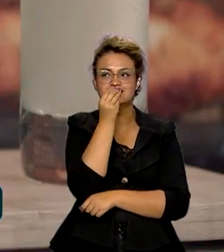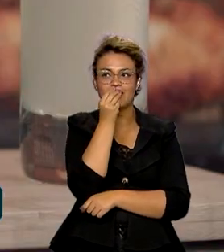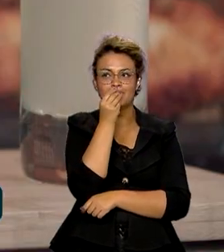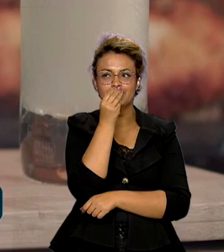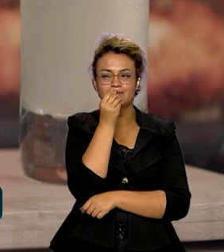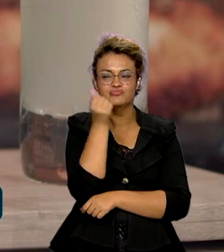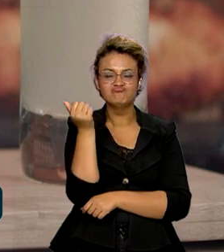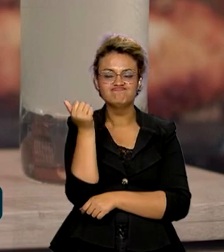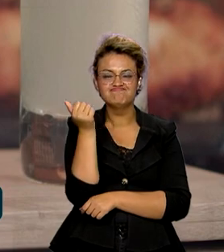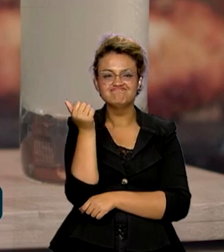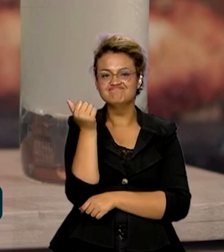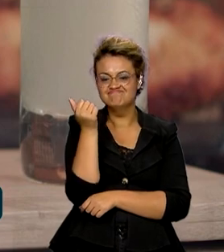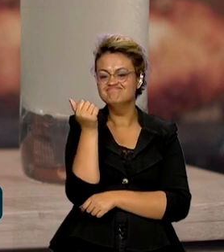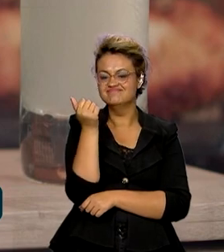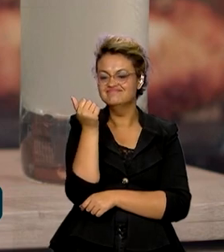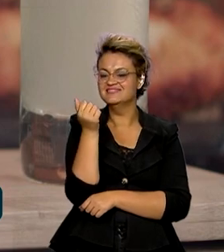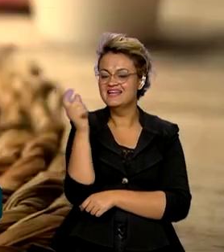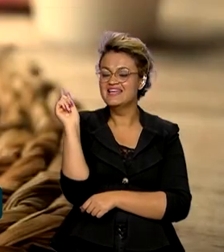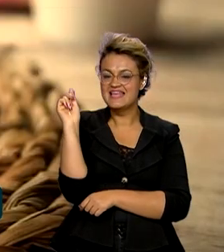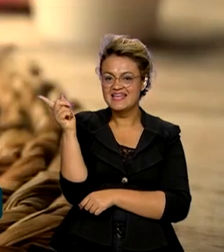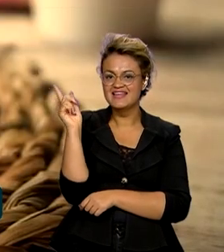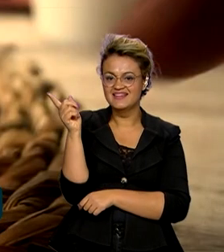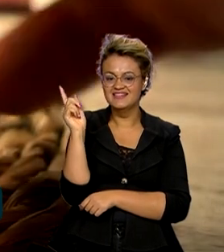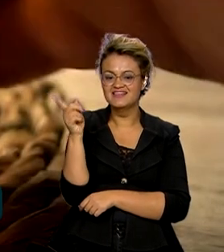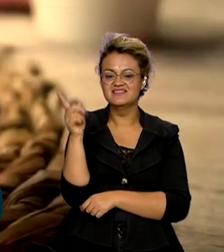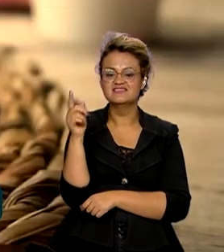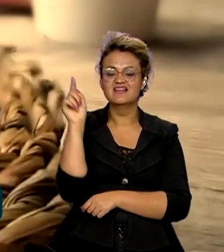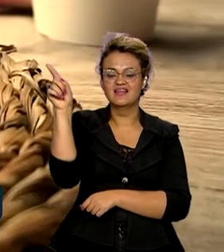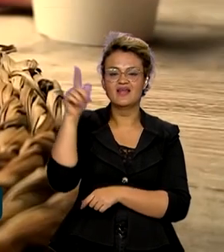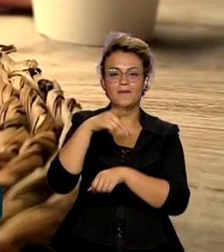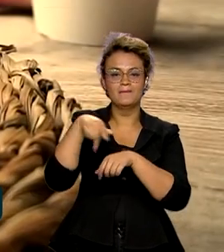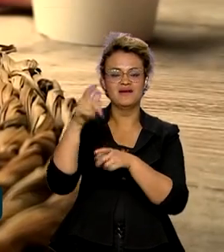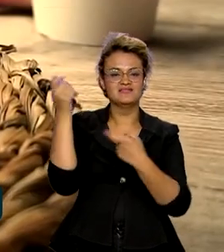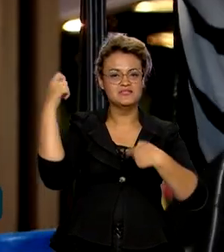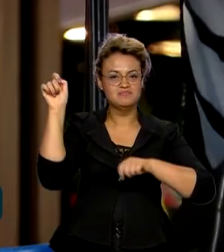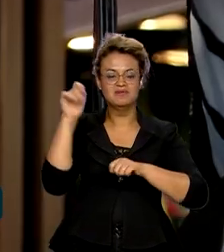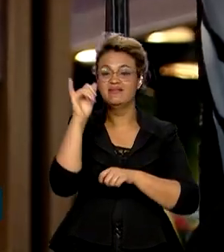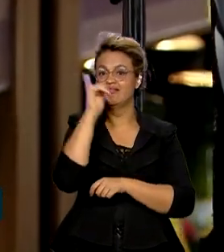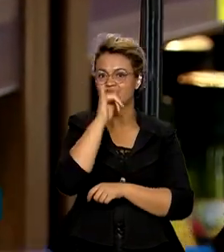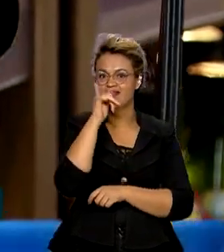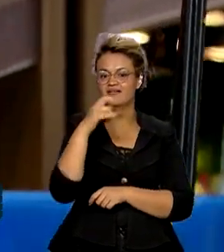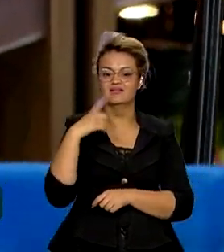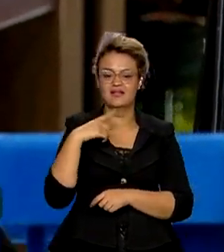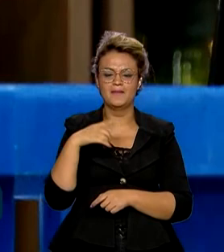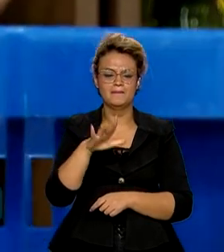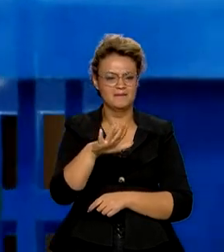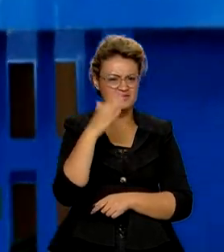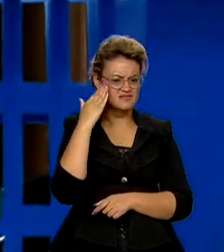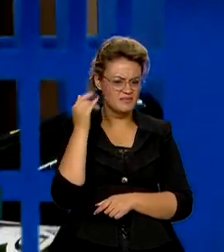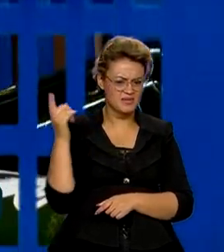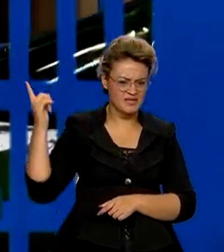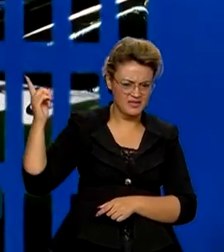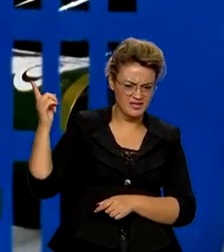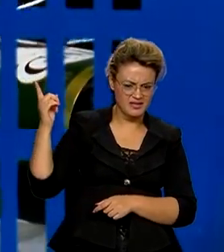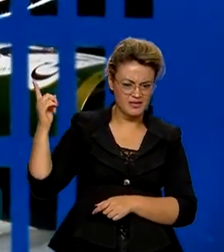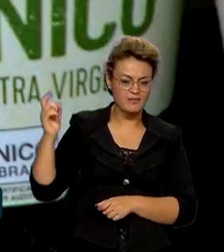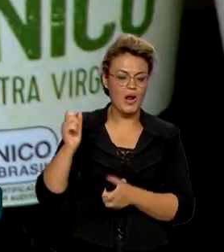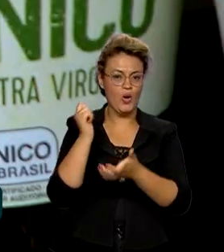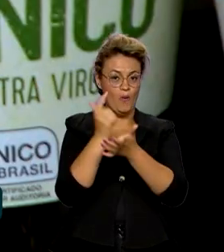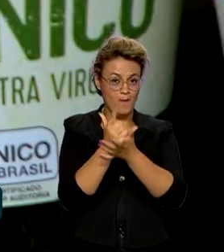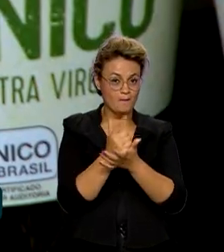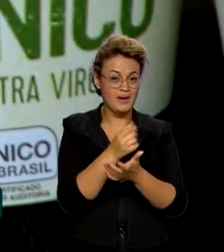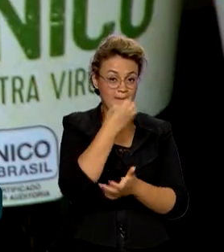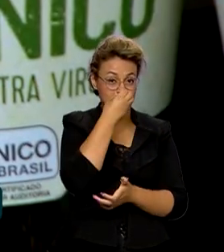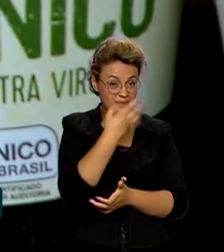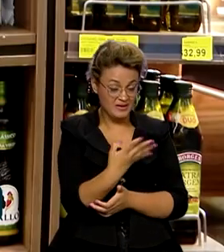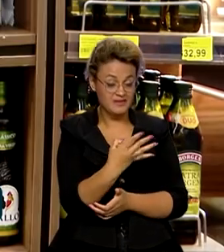do Mediterrâneo, aqueles produzidos na Espanha e Itália. Mas você sabia que para consumir um bom